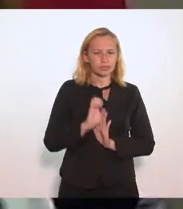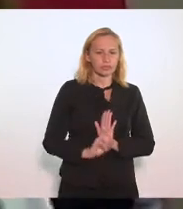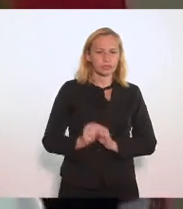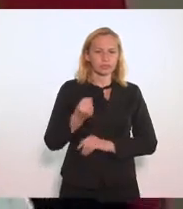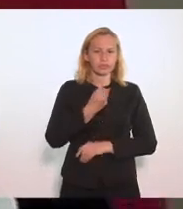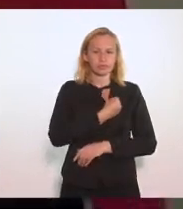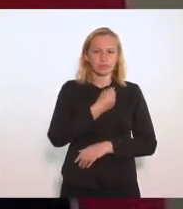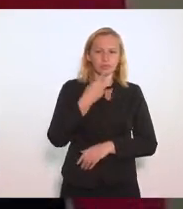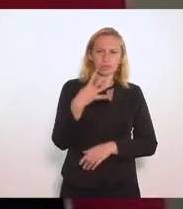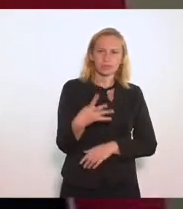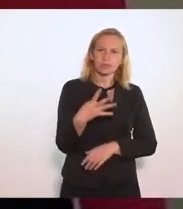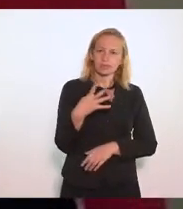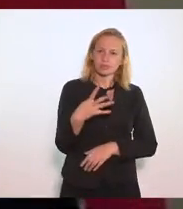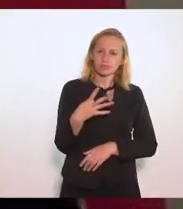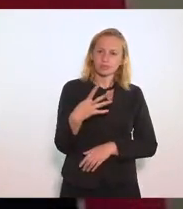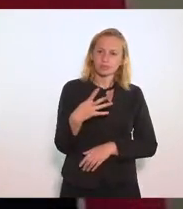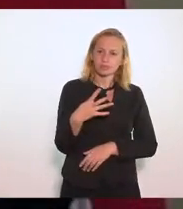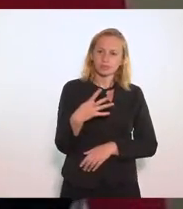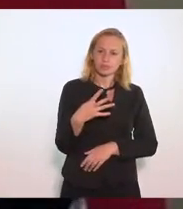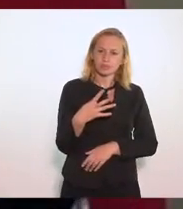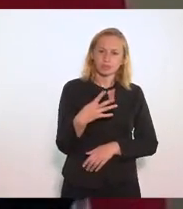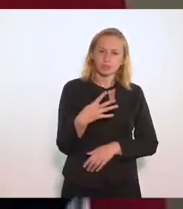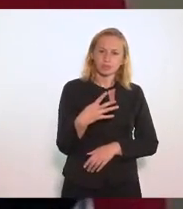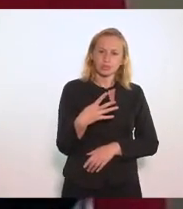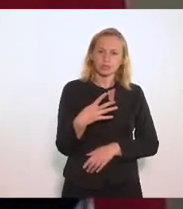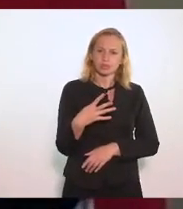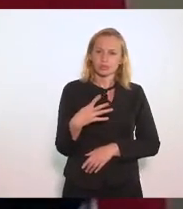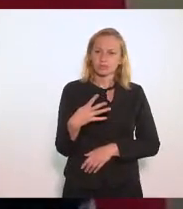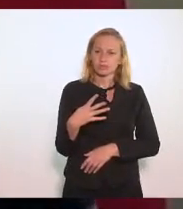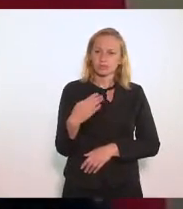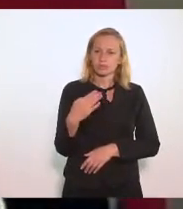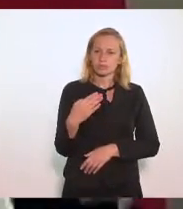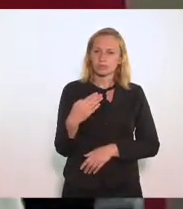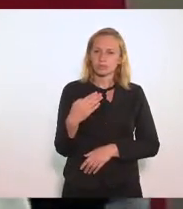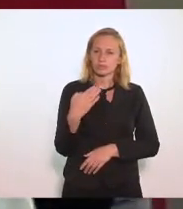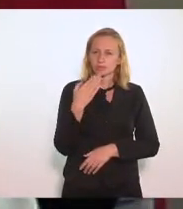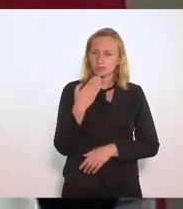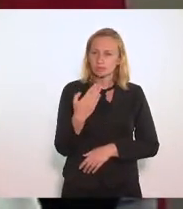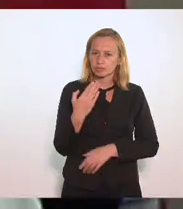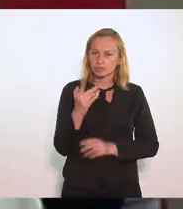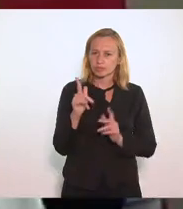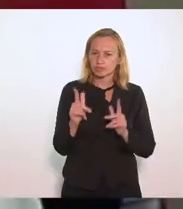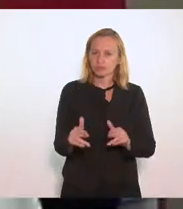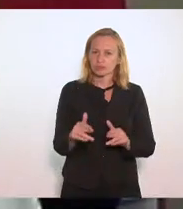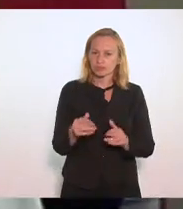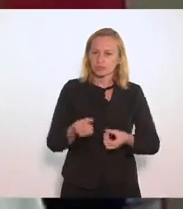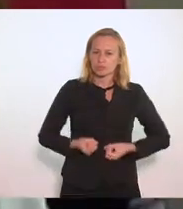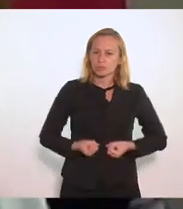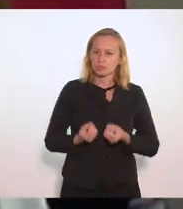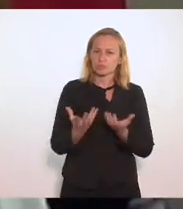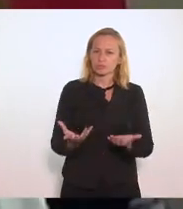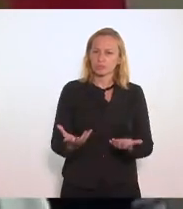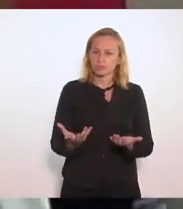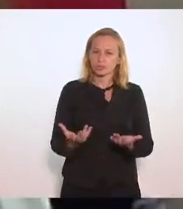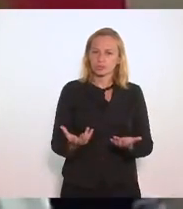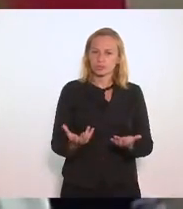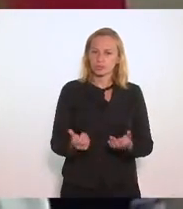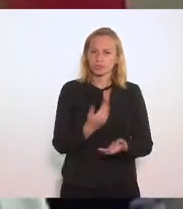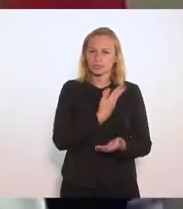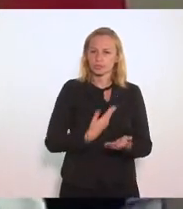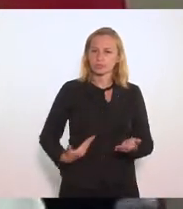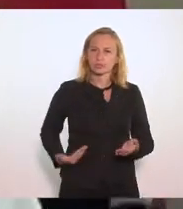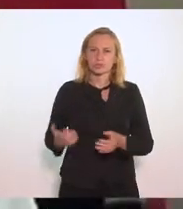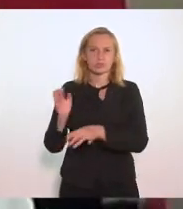4 que estende esta mesma isenção quando as doações foram realizadas ao governo do